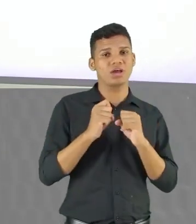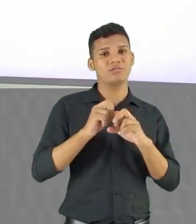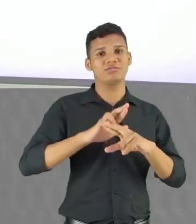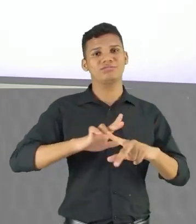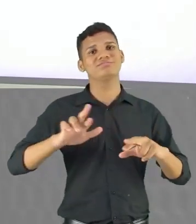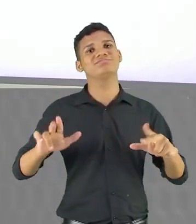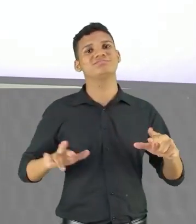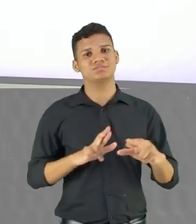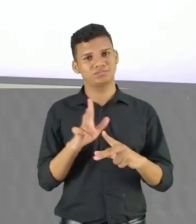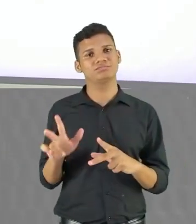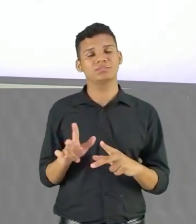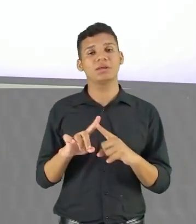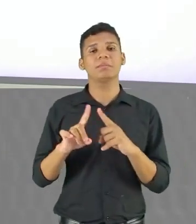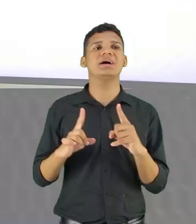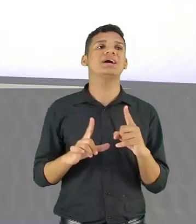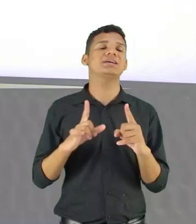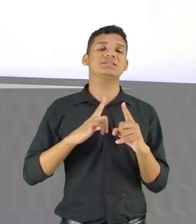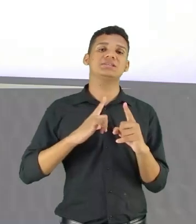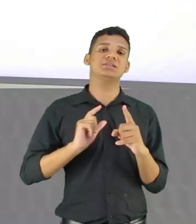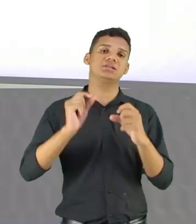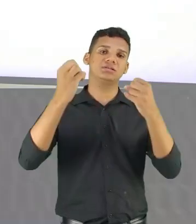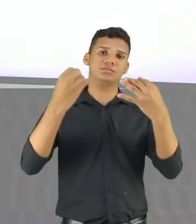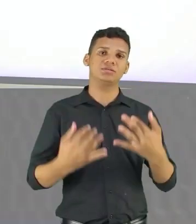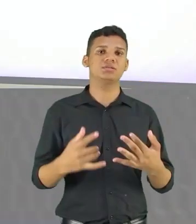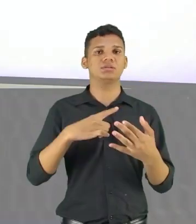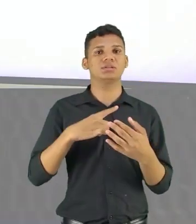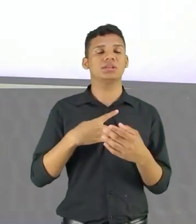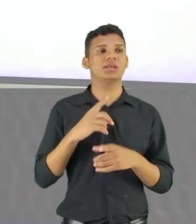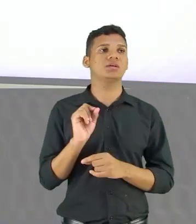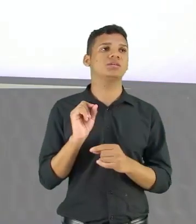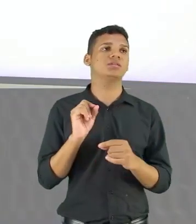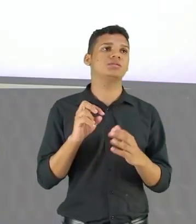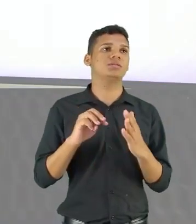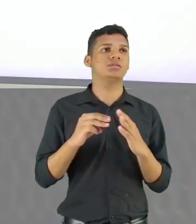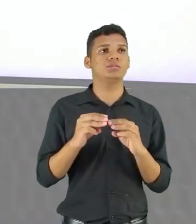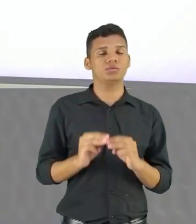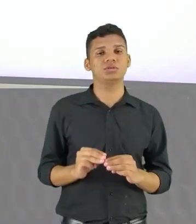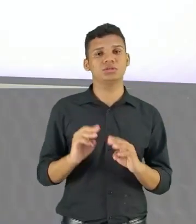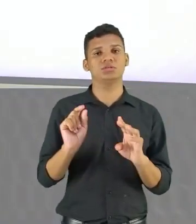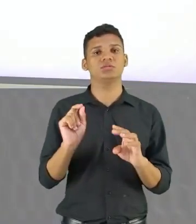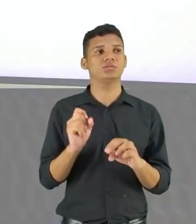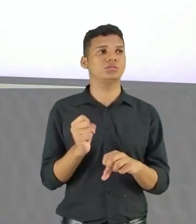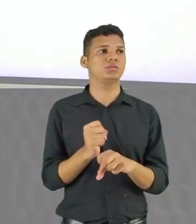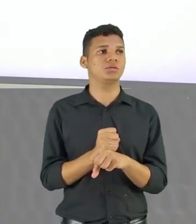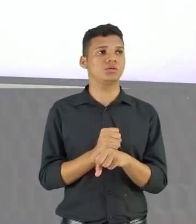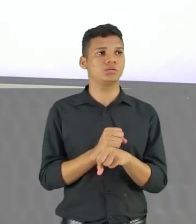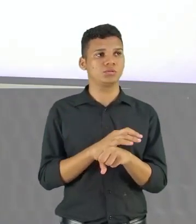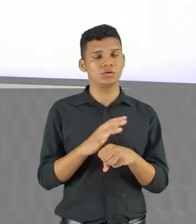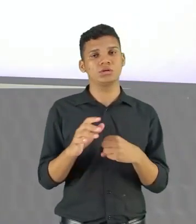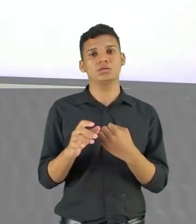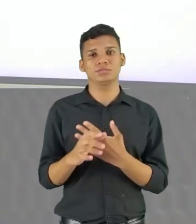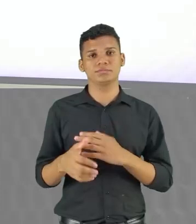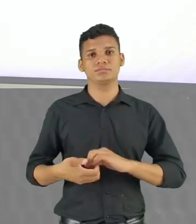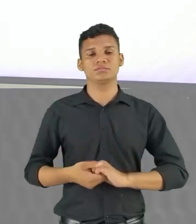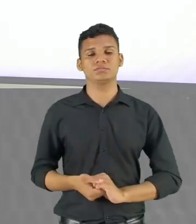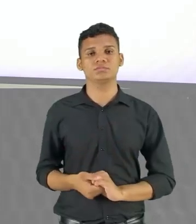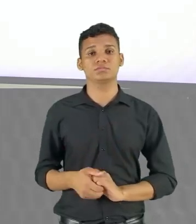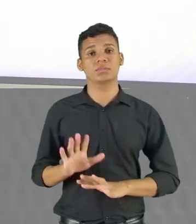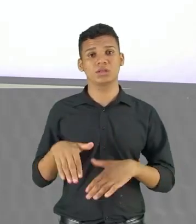dois temas, inclusive tratando da função emotiva aqui explorada nessa questão. Então, vamos ficar atentos para essa